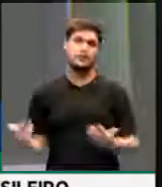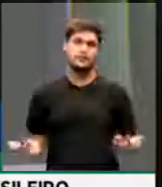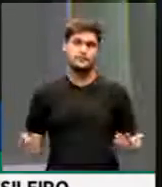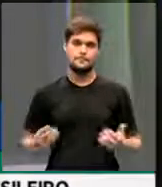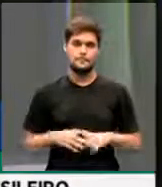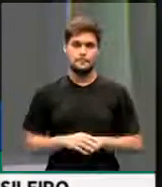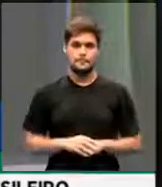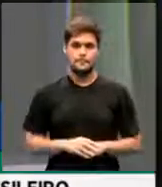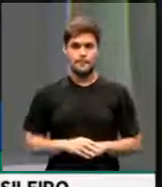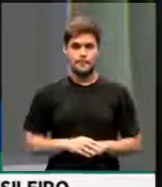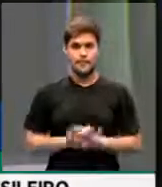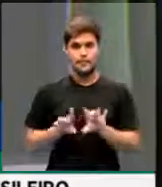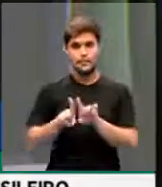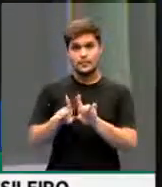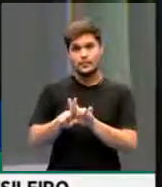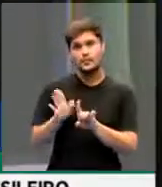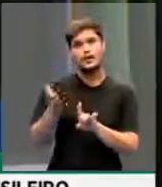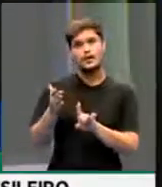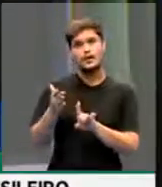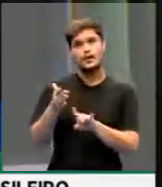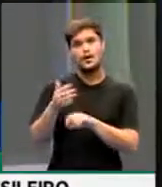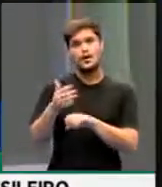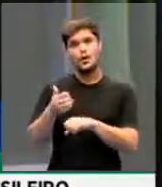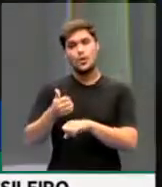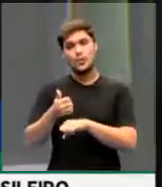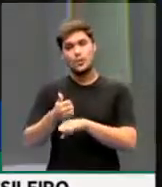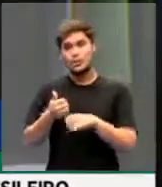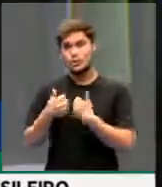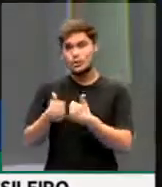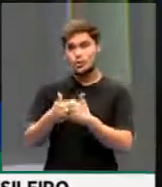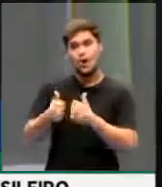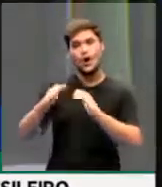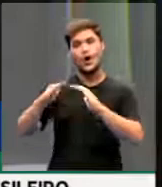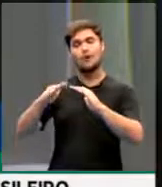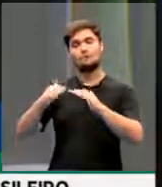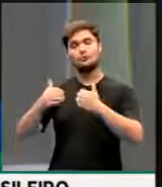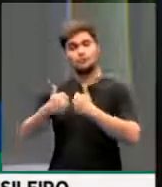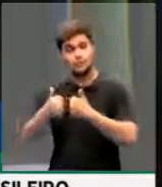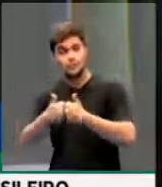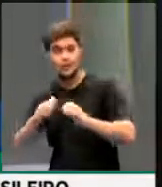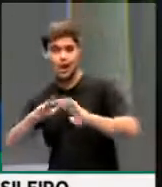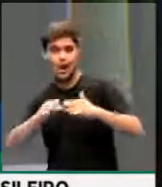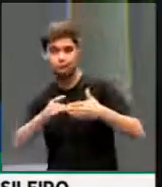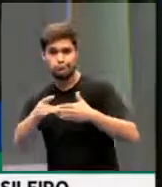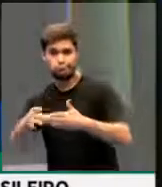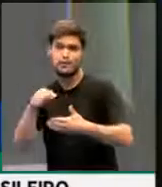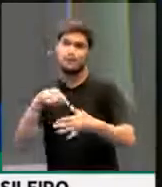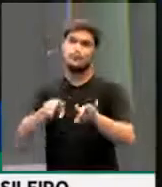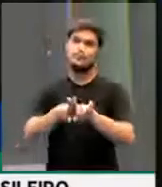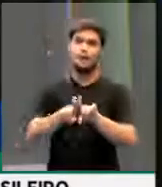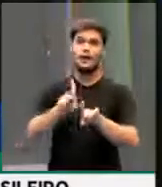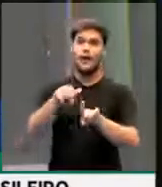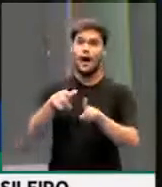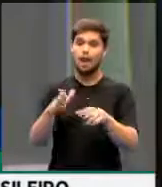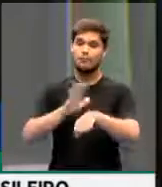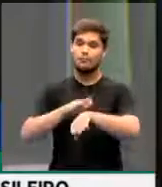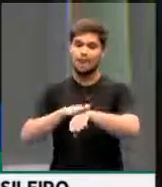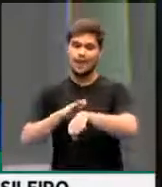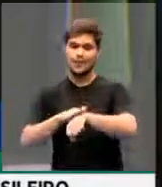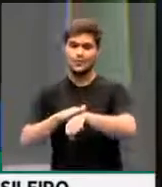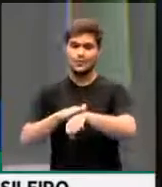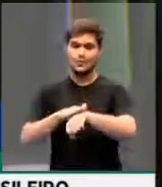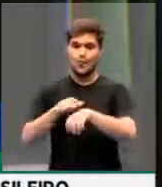E assim também para motoristas de transportes escolares e assim por diante. Aumentar esse prazo de